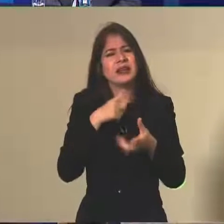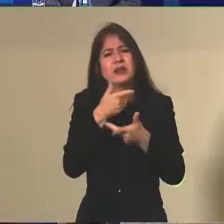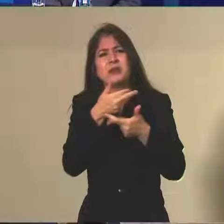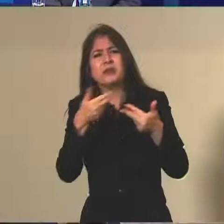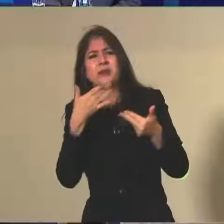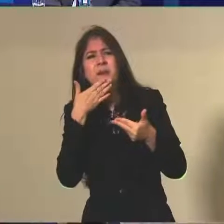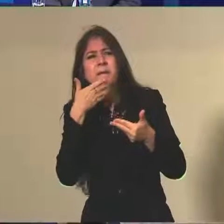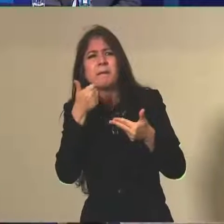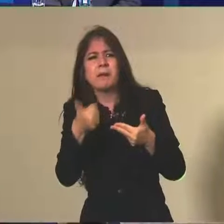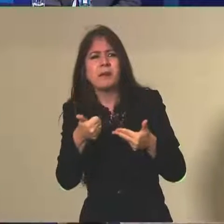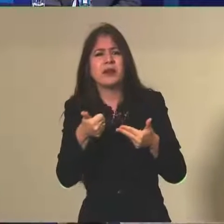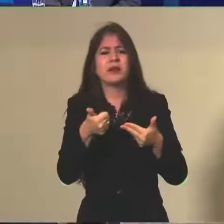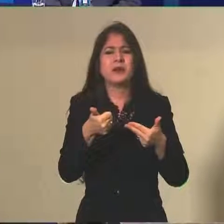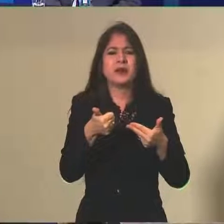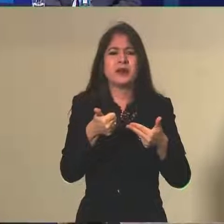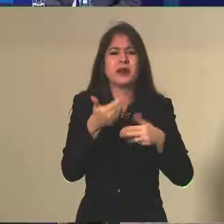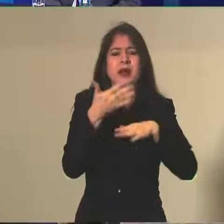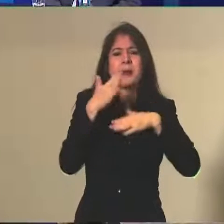Digital, o vai ser feito dele?